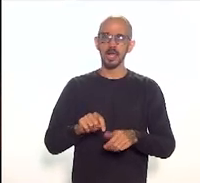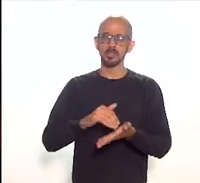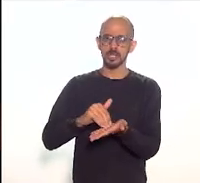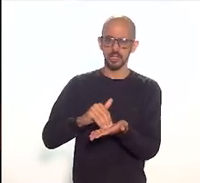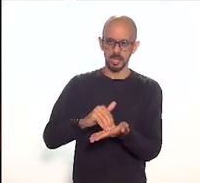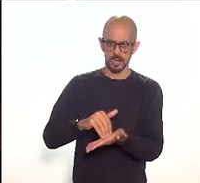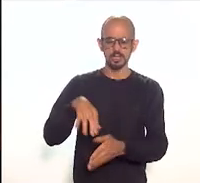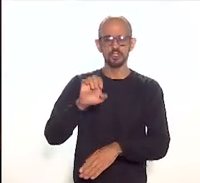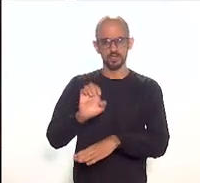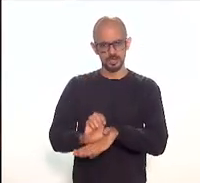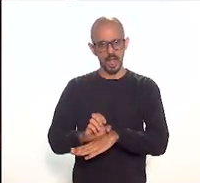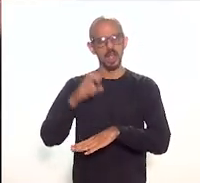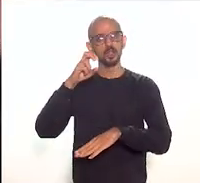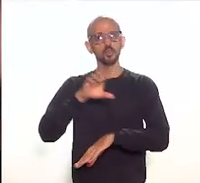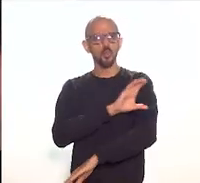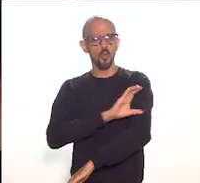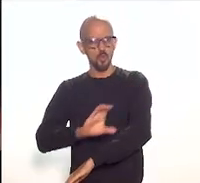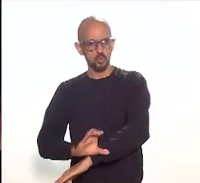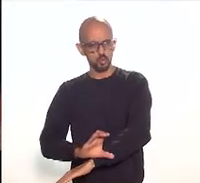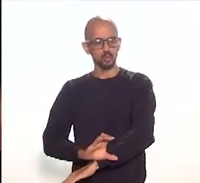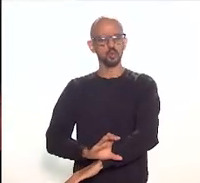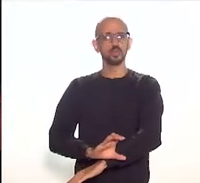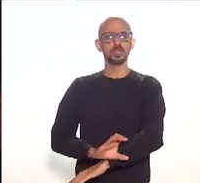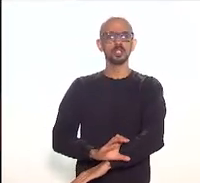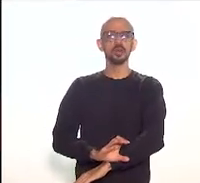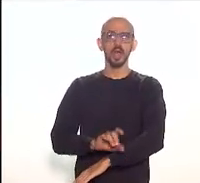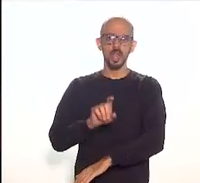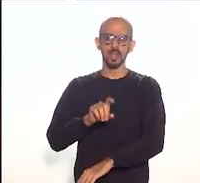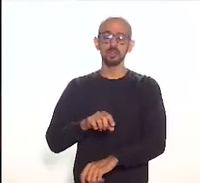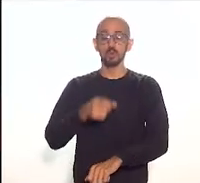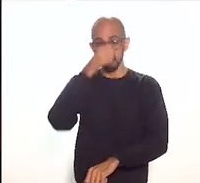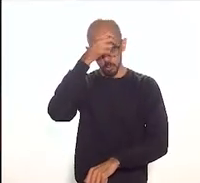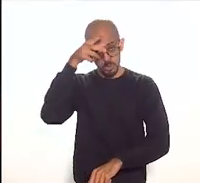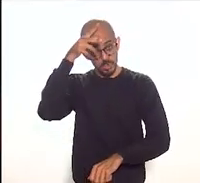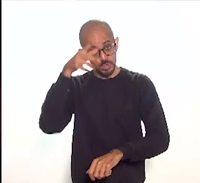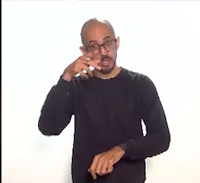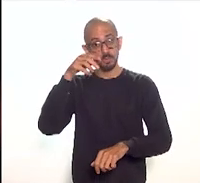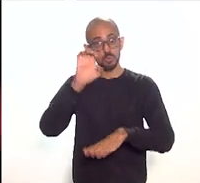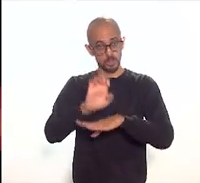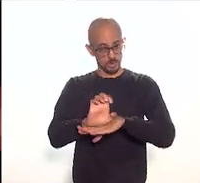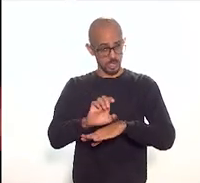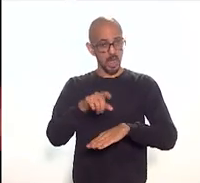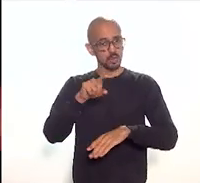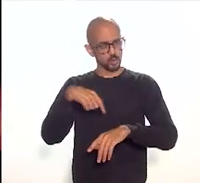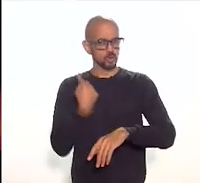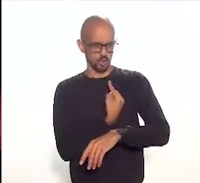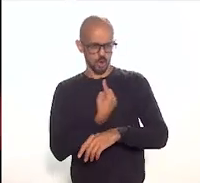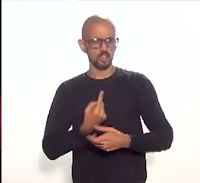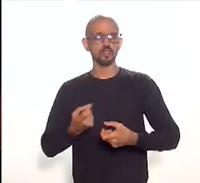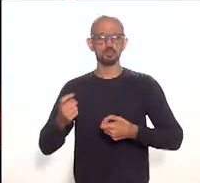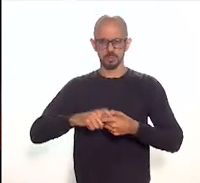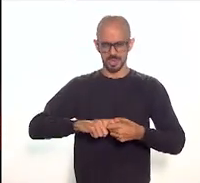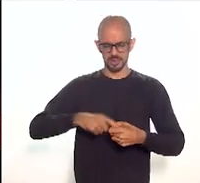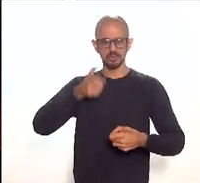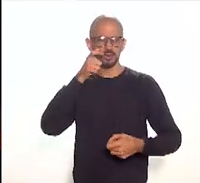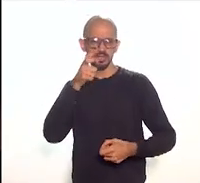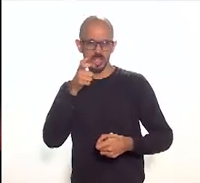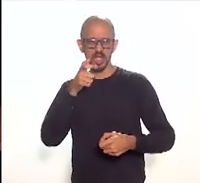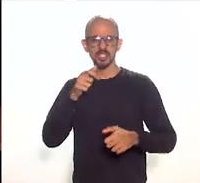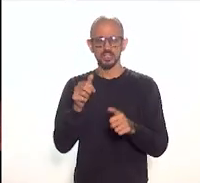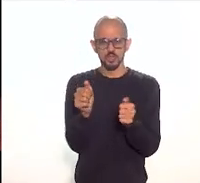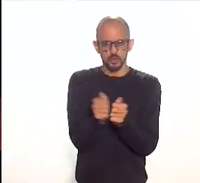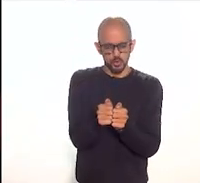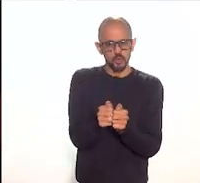Turismo tanto município como Estado acho que somos parceiros diretos desse projeto temos interesses de ver